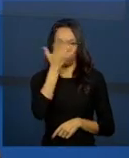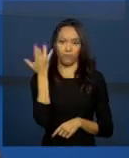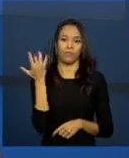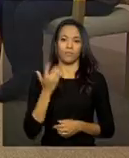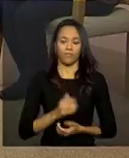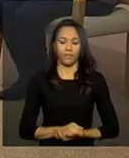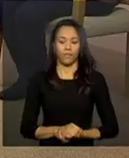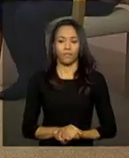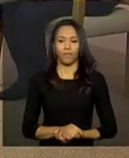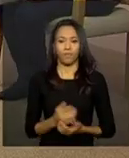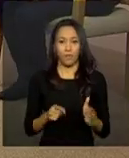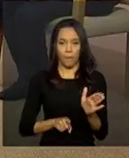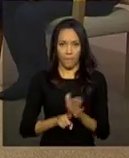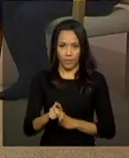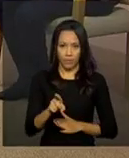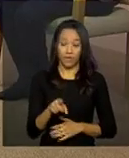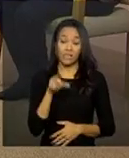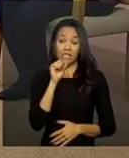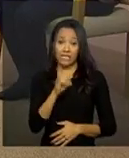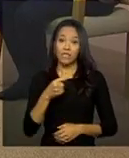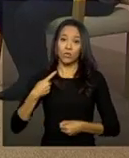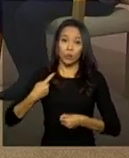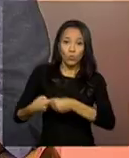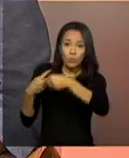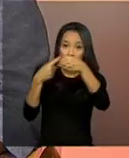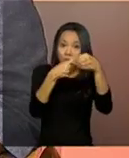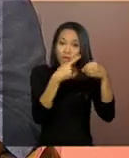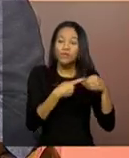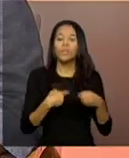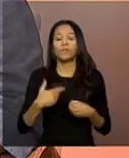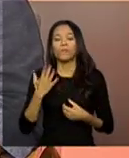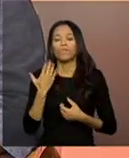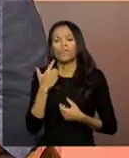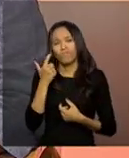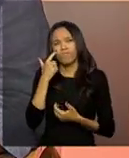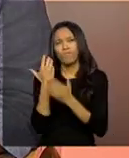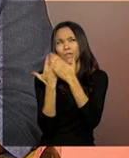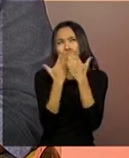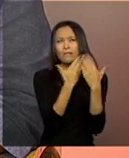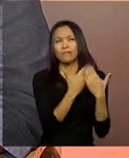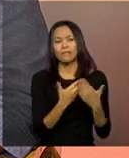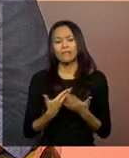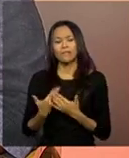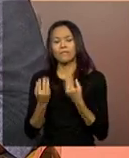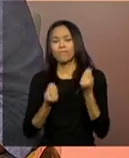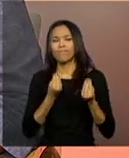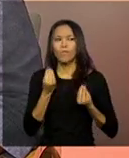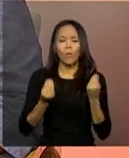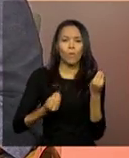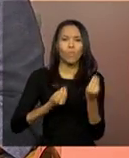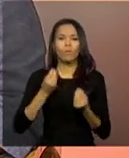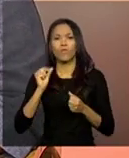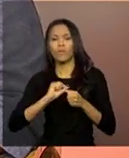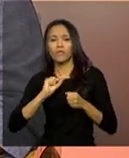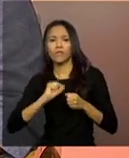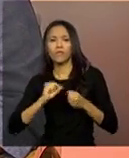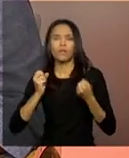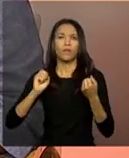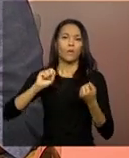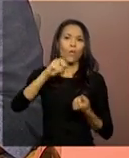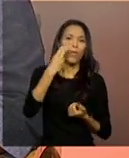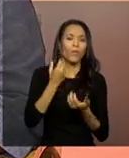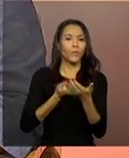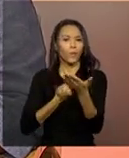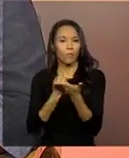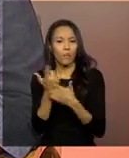Agora, Caio, se o município já estivesse pensando, já estiver pensando em desenvolver ou comprar um